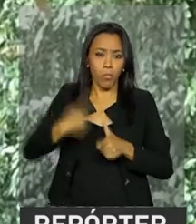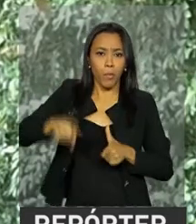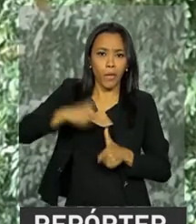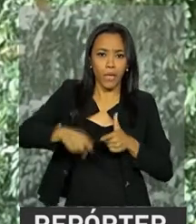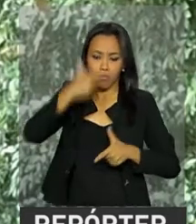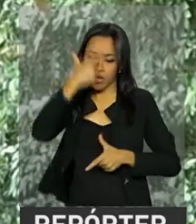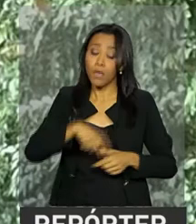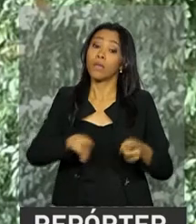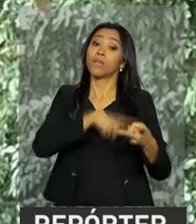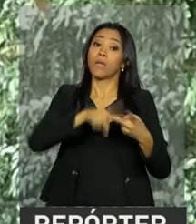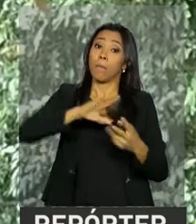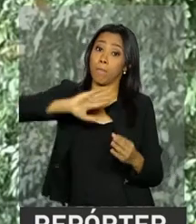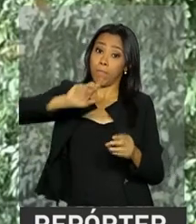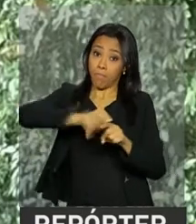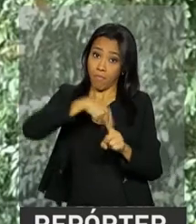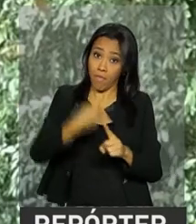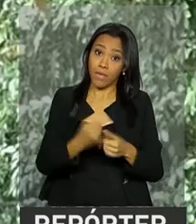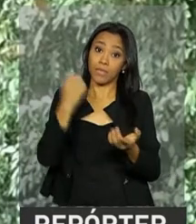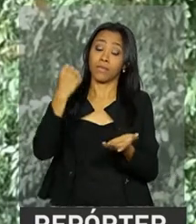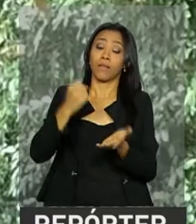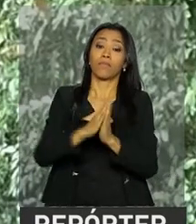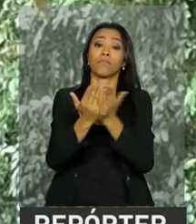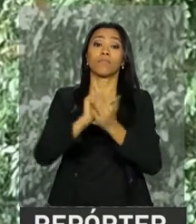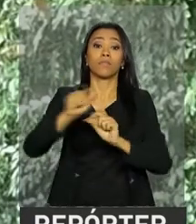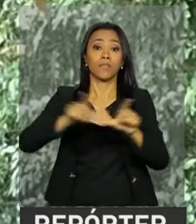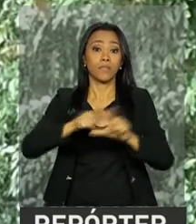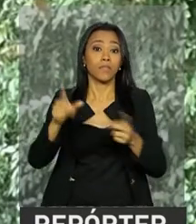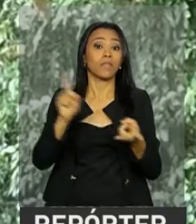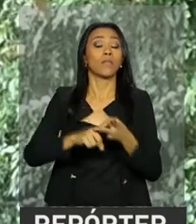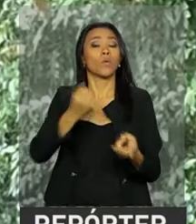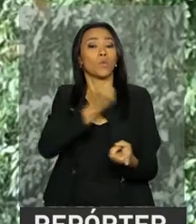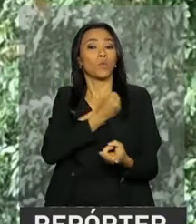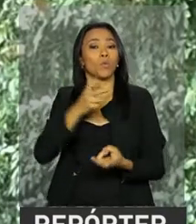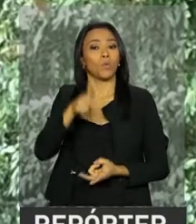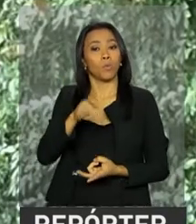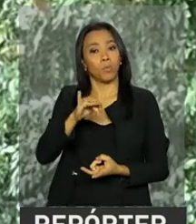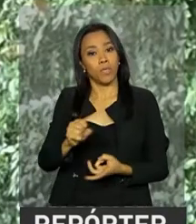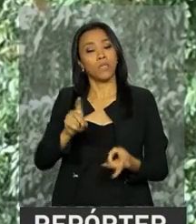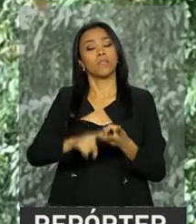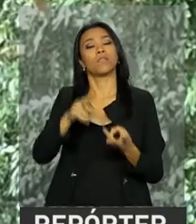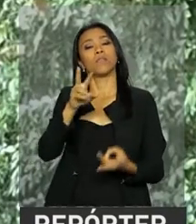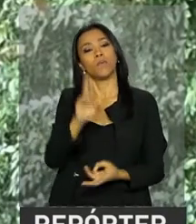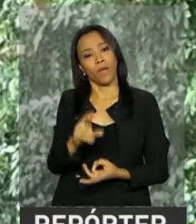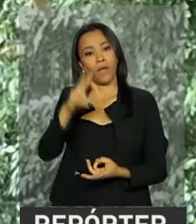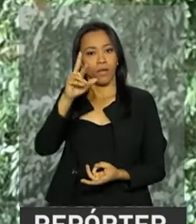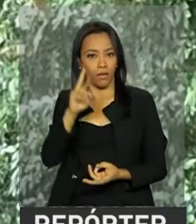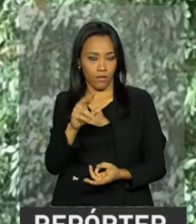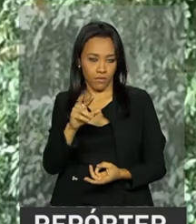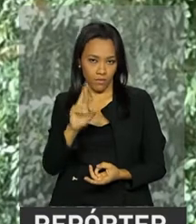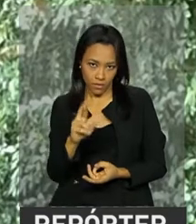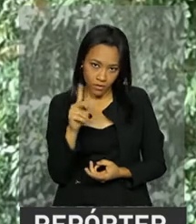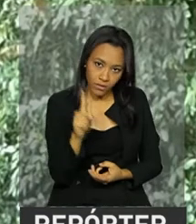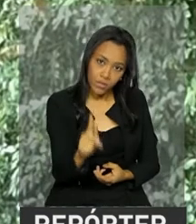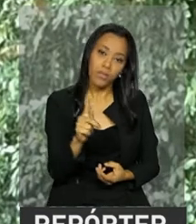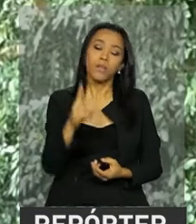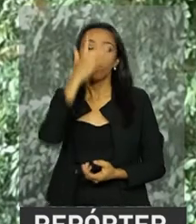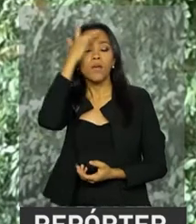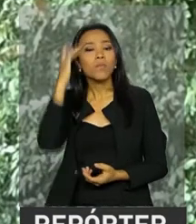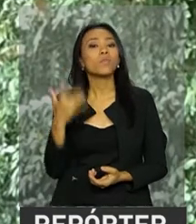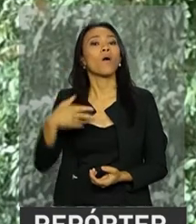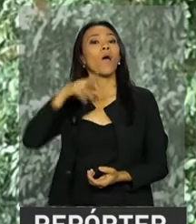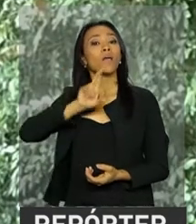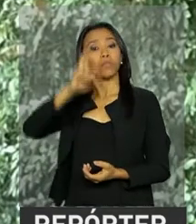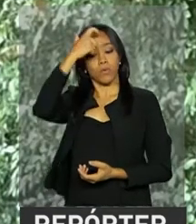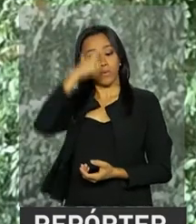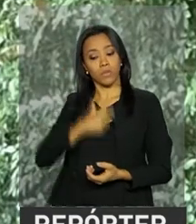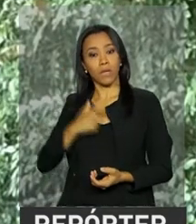carteira de trabalho, rescisão de trabalho, número de inscrição do PIS-PASEP e RG do beneficiário. E já no caso do responsável pelo titular,